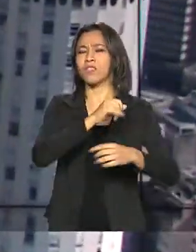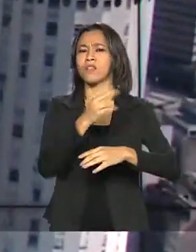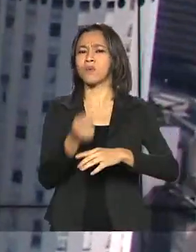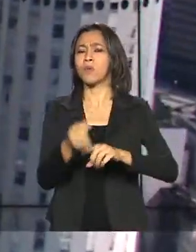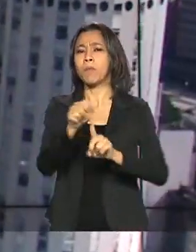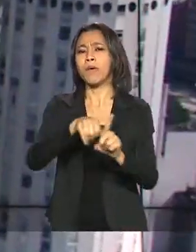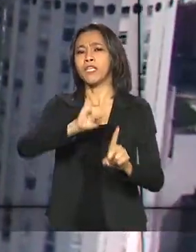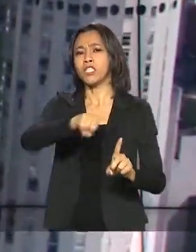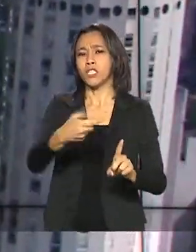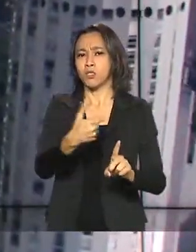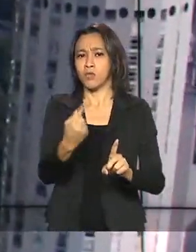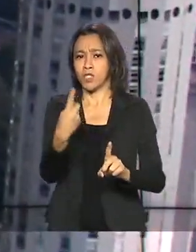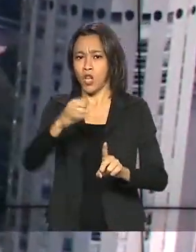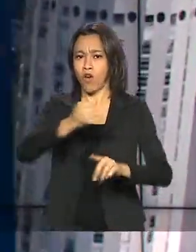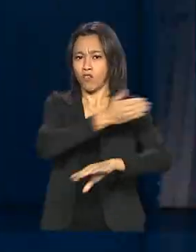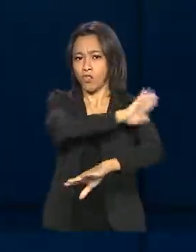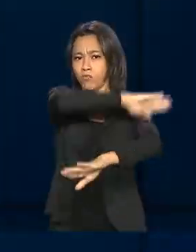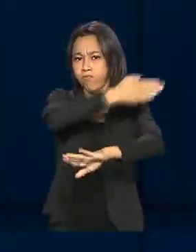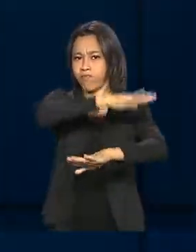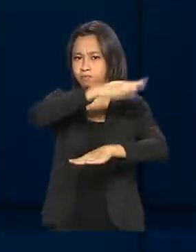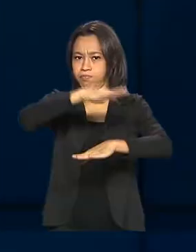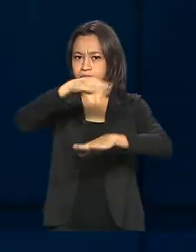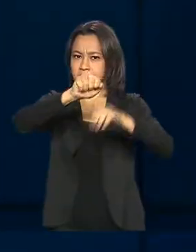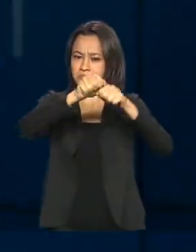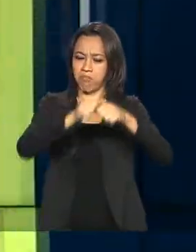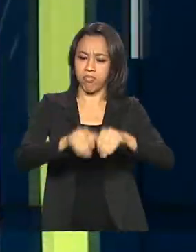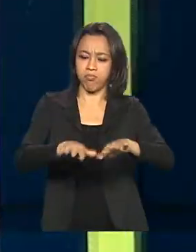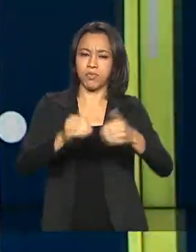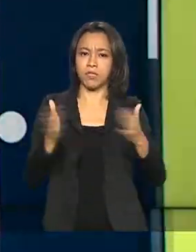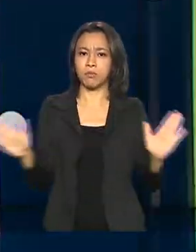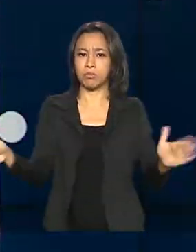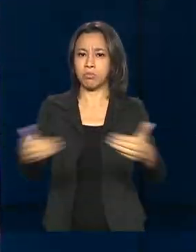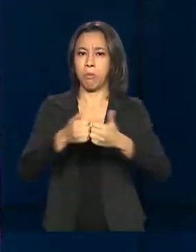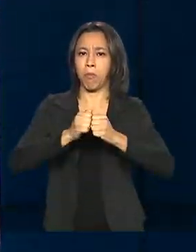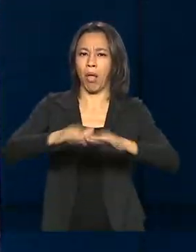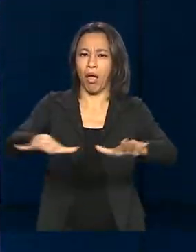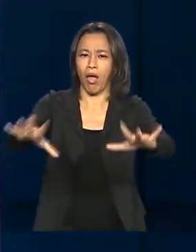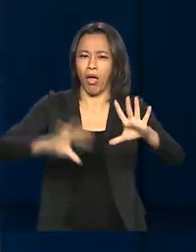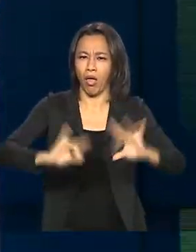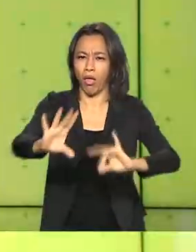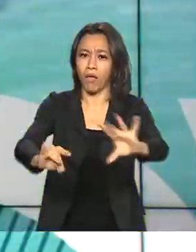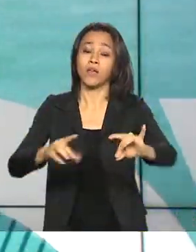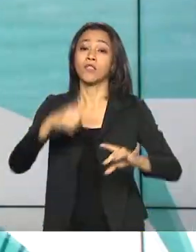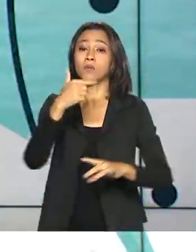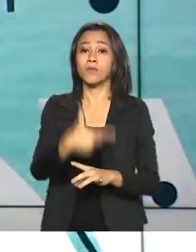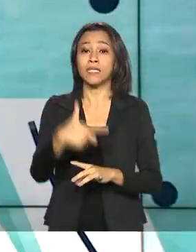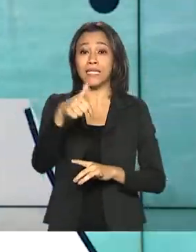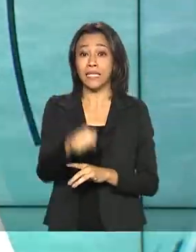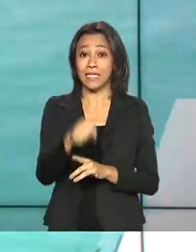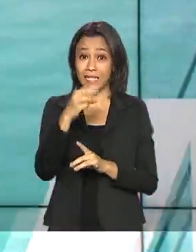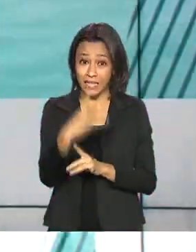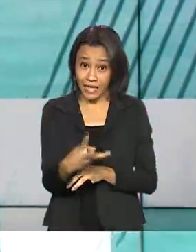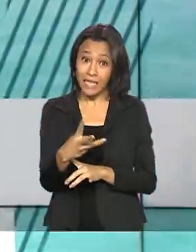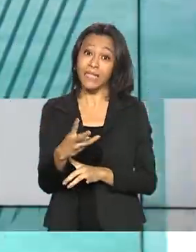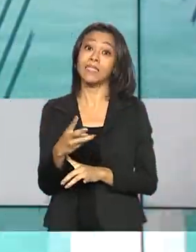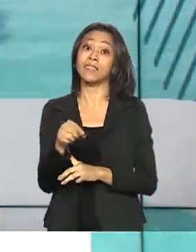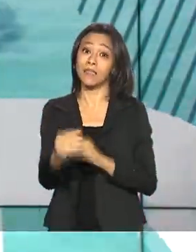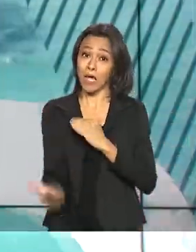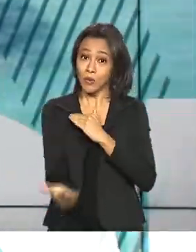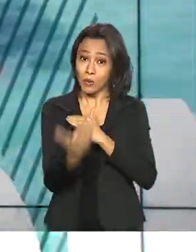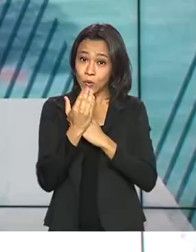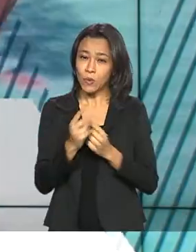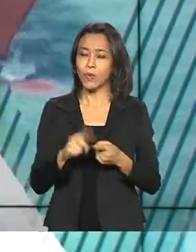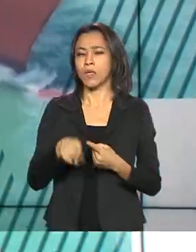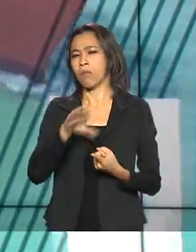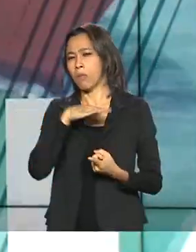janeiro de 2019. O valor corresponde ao gasto com 273 benefícios, entre pensões por morte,